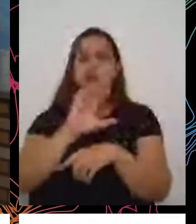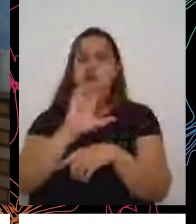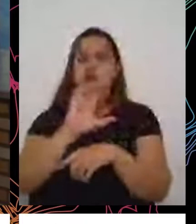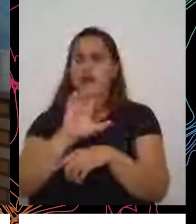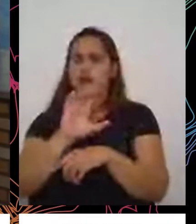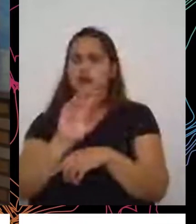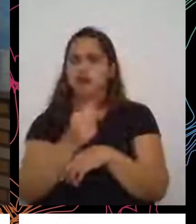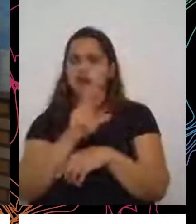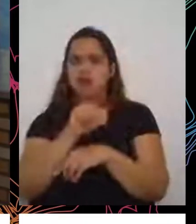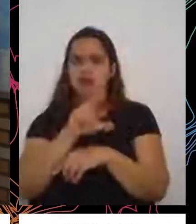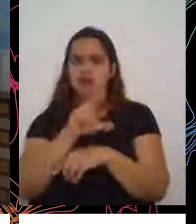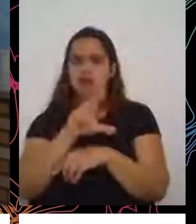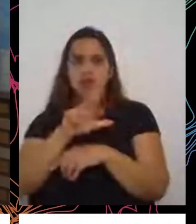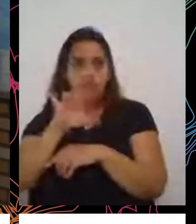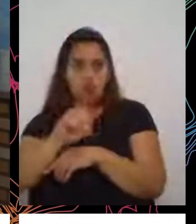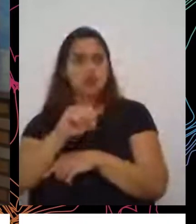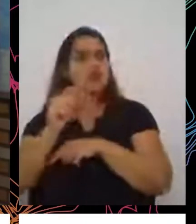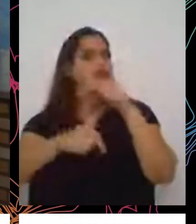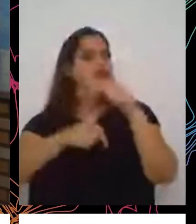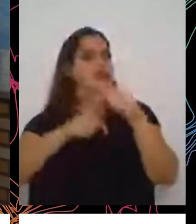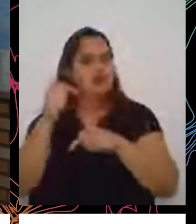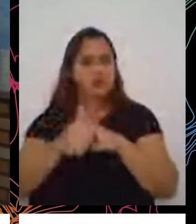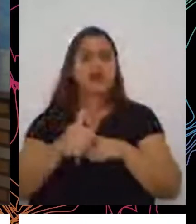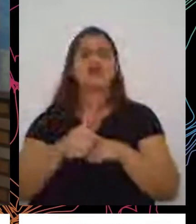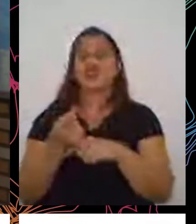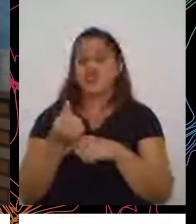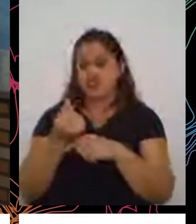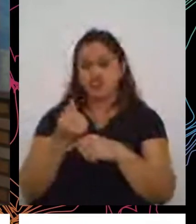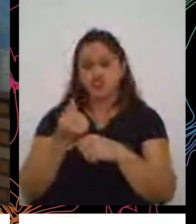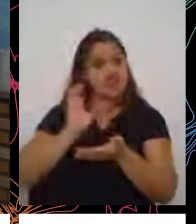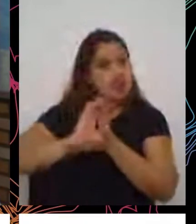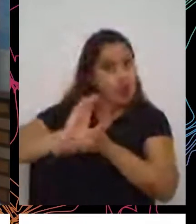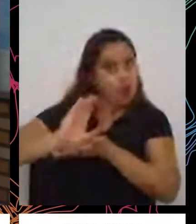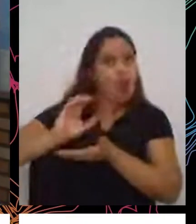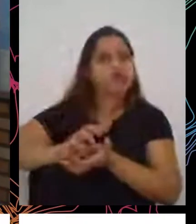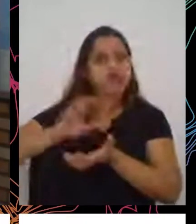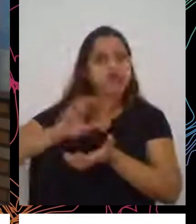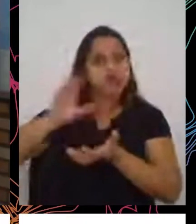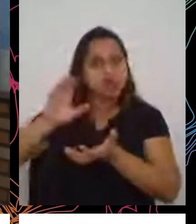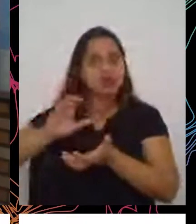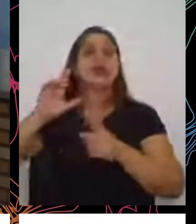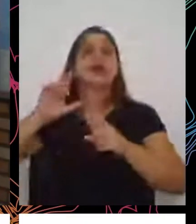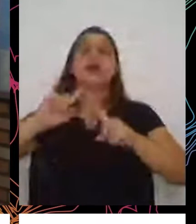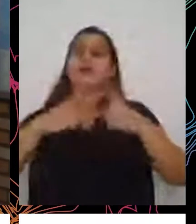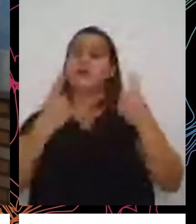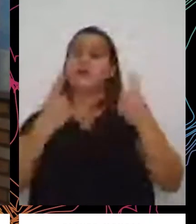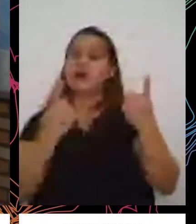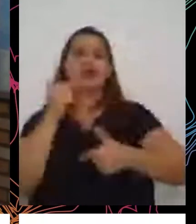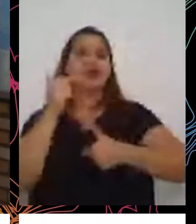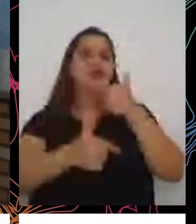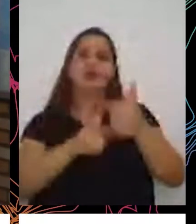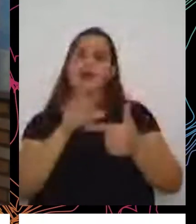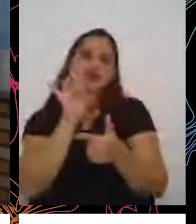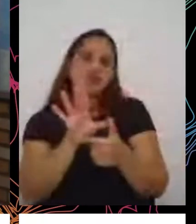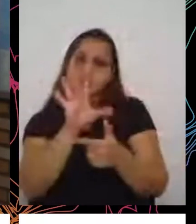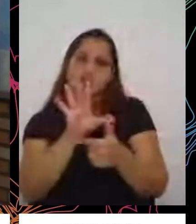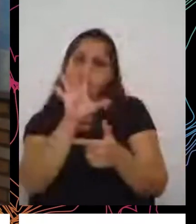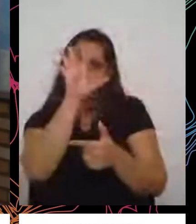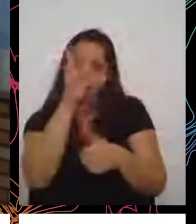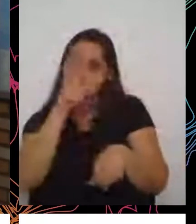custa muito dinheiro conseguir fazer isso. Mas, infelizmente, ele é um trabalho paliativo. Porque a pessoa vai